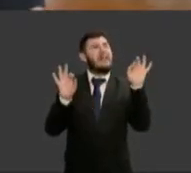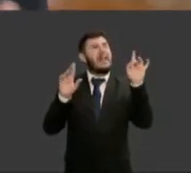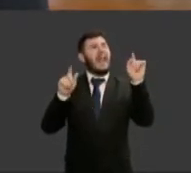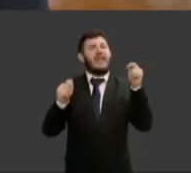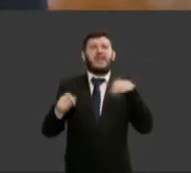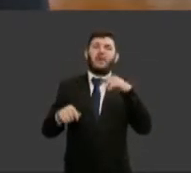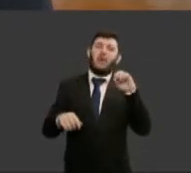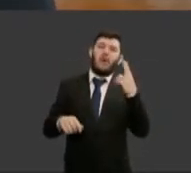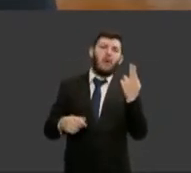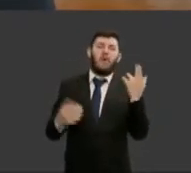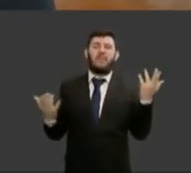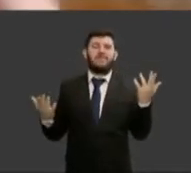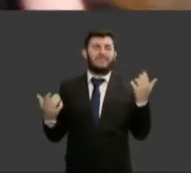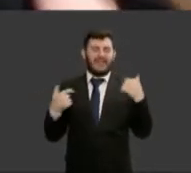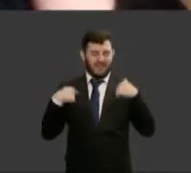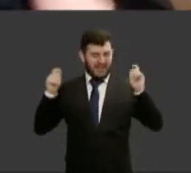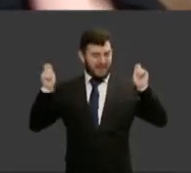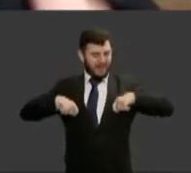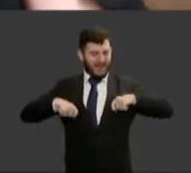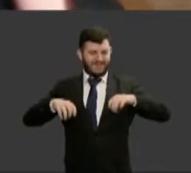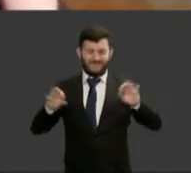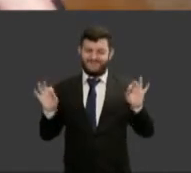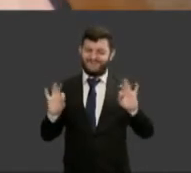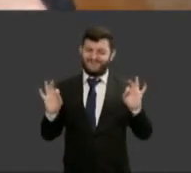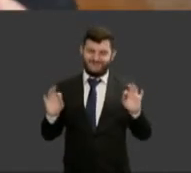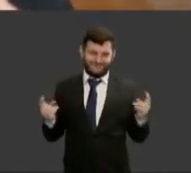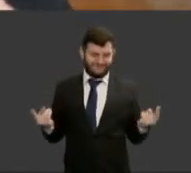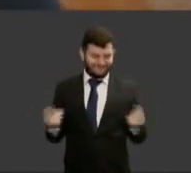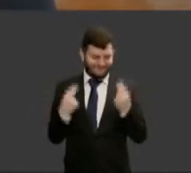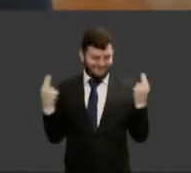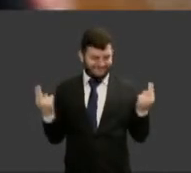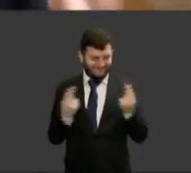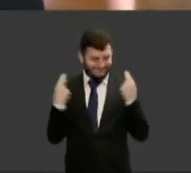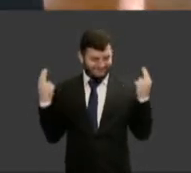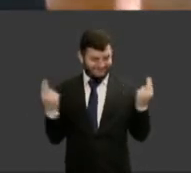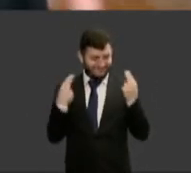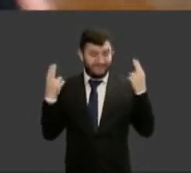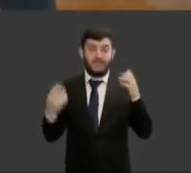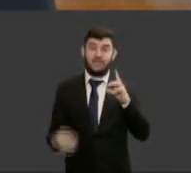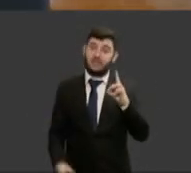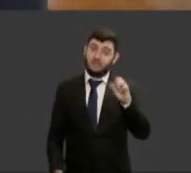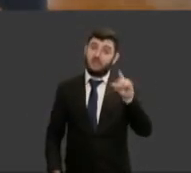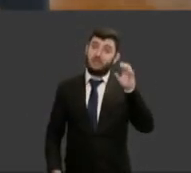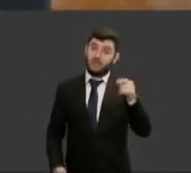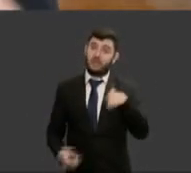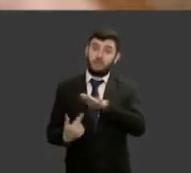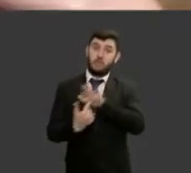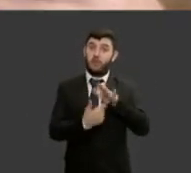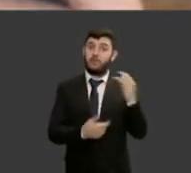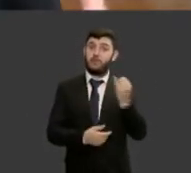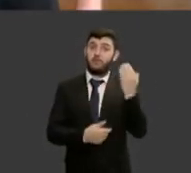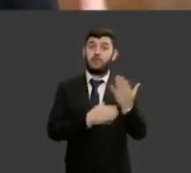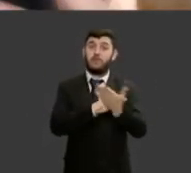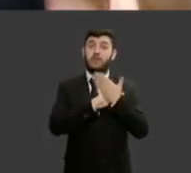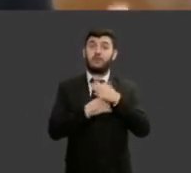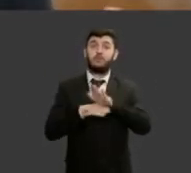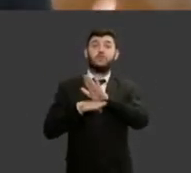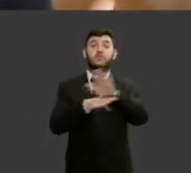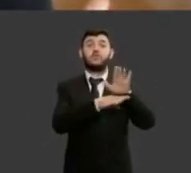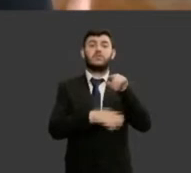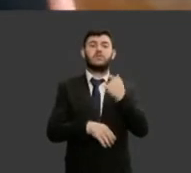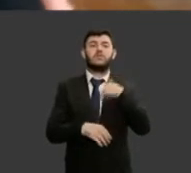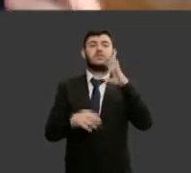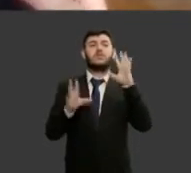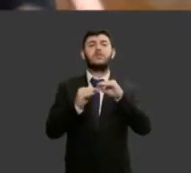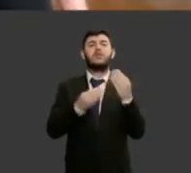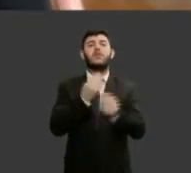capaz então são dados que eu acho que são importantes porque eles dão um termômetro de como é que nós estamos na condição de mulher na